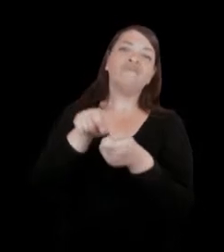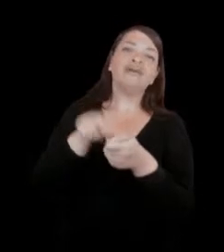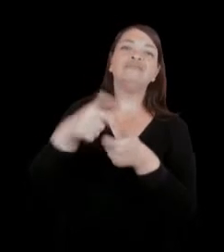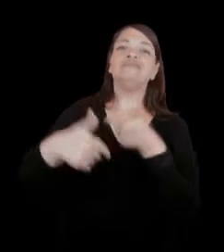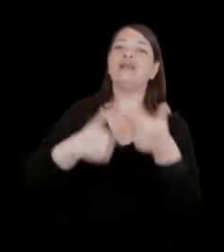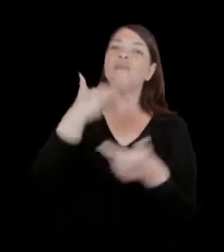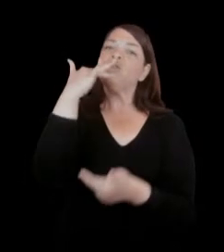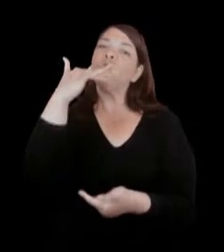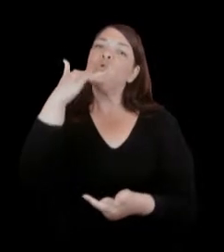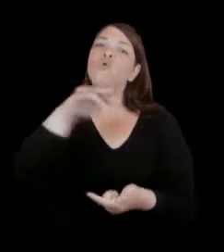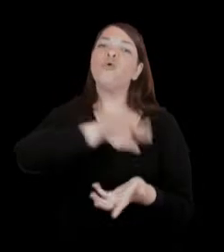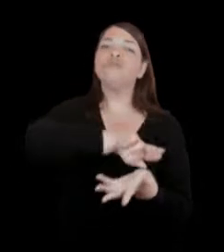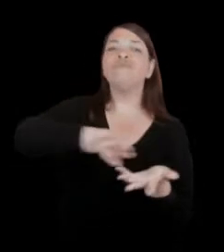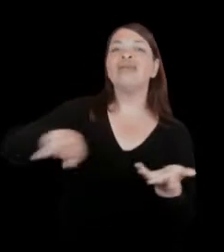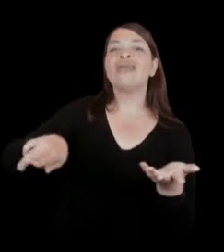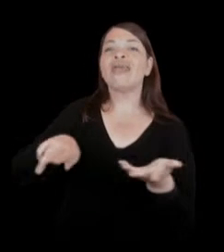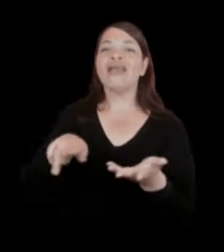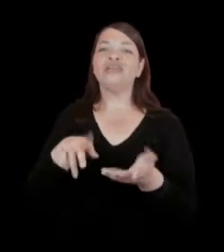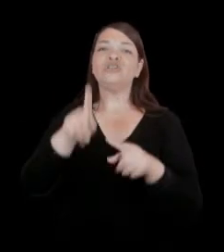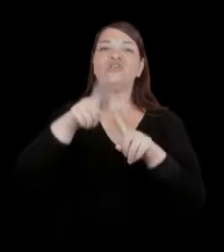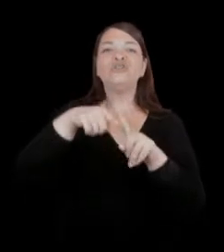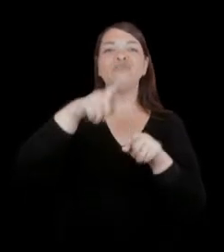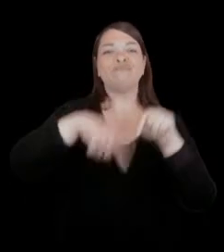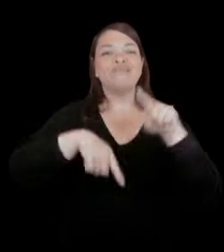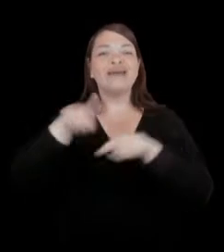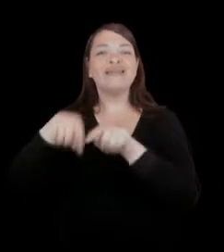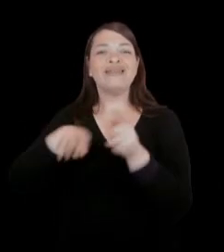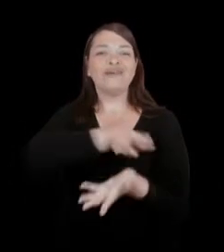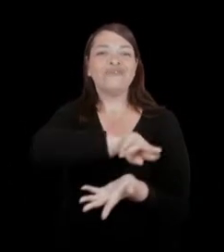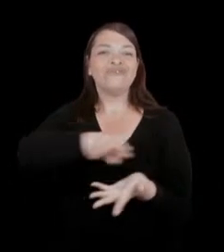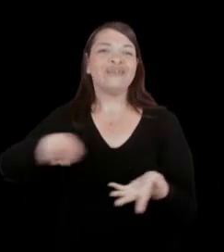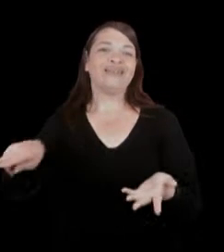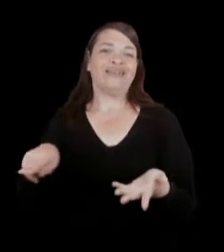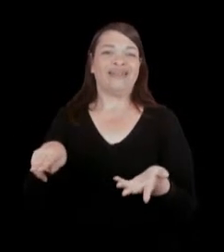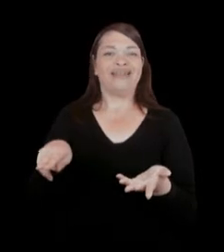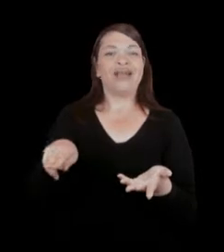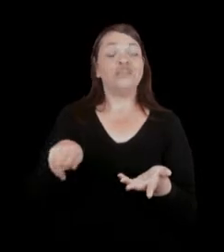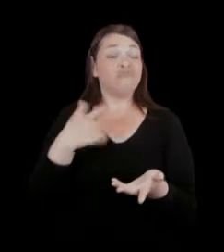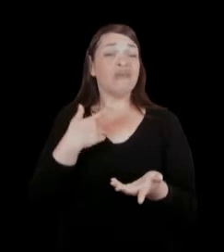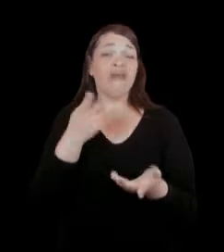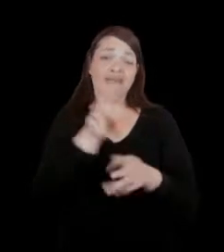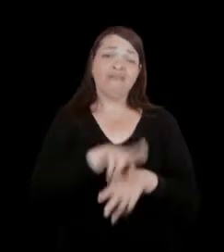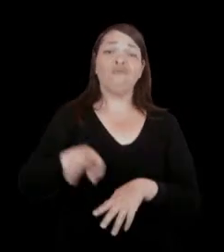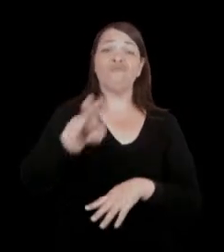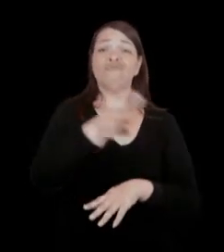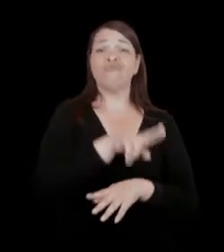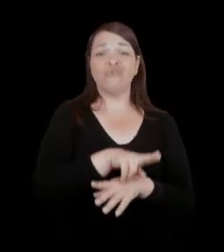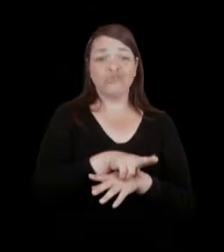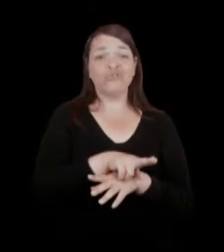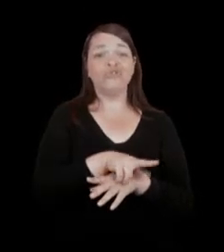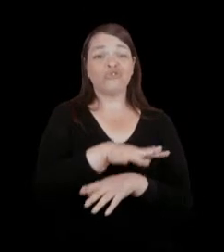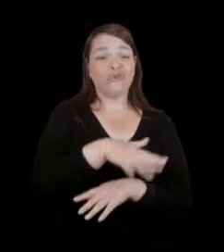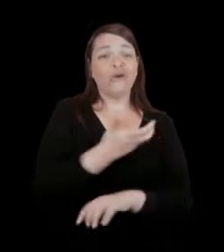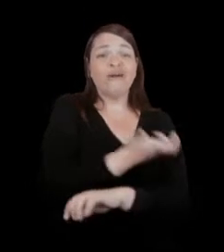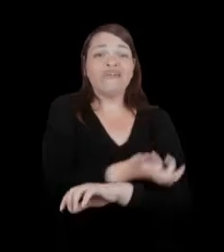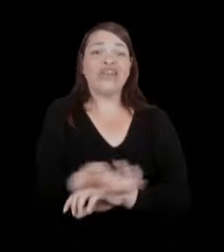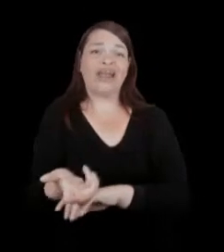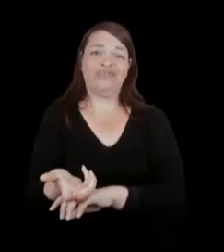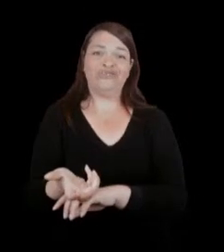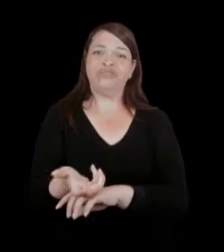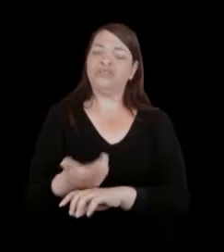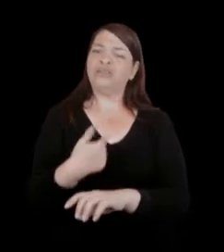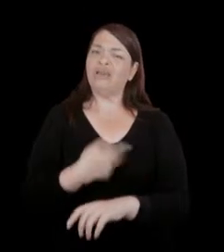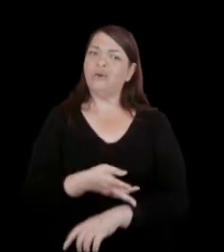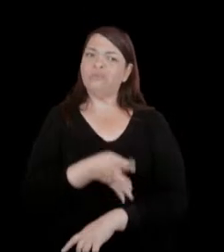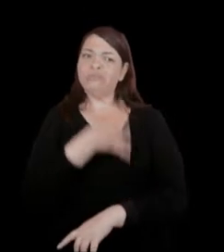cores, com texturas na pintura, que é o meio original de trabalho dela. Eu achei uma forma